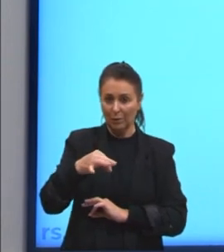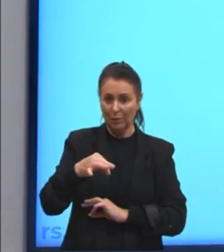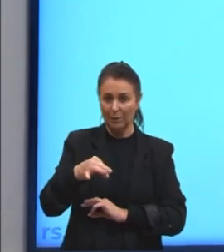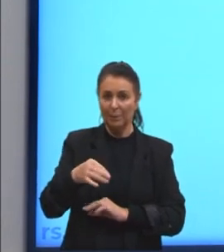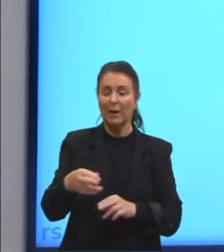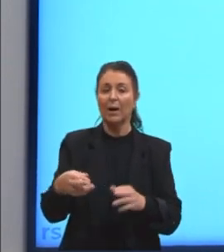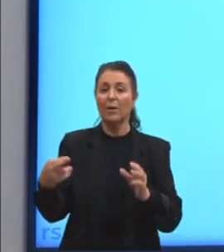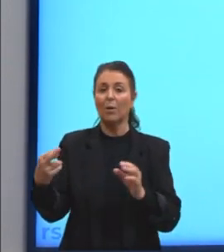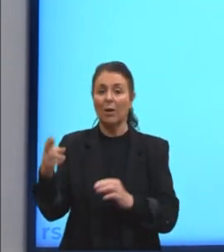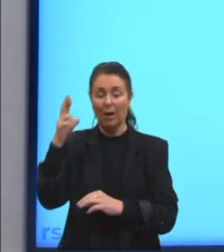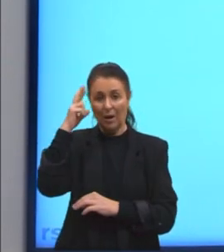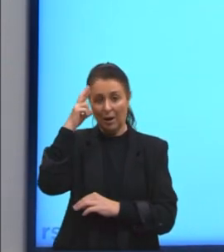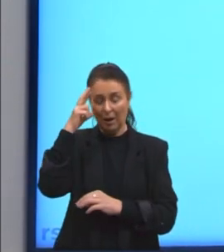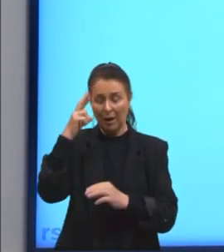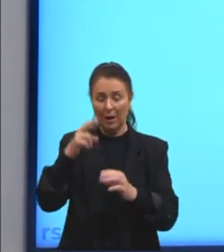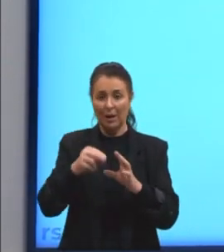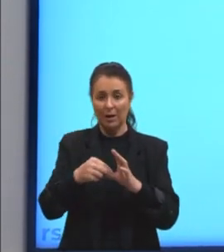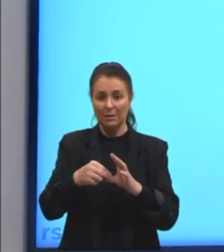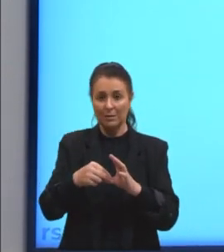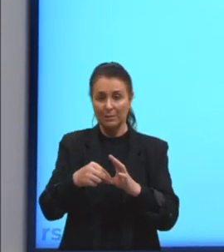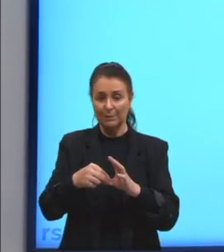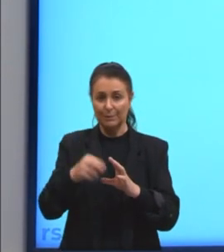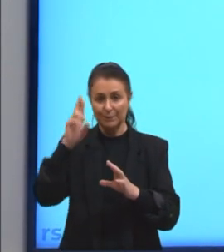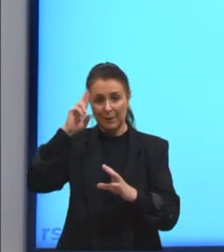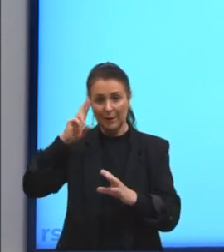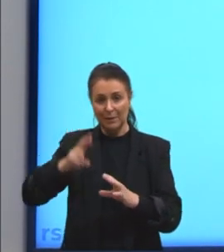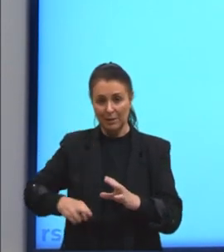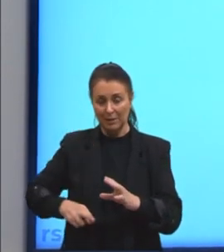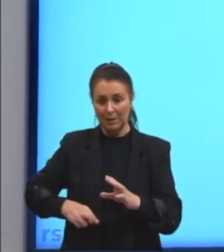Vamos voltar aqui. Largura, 620.